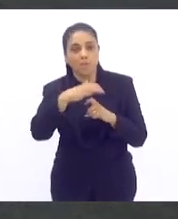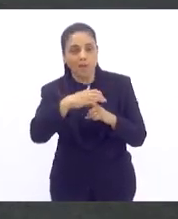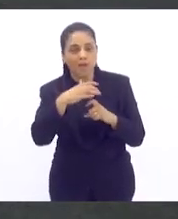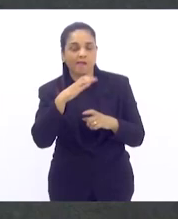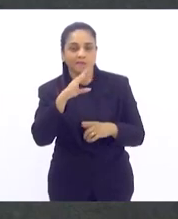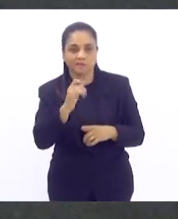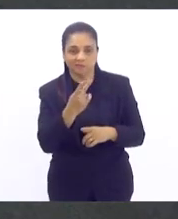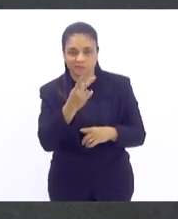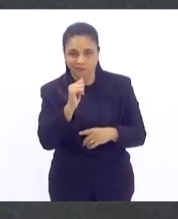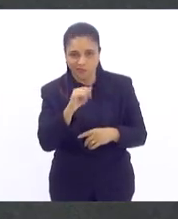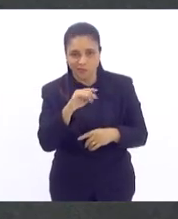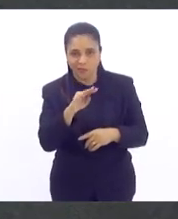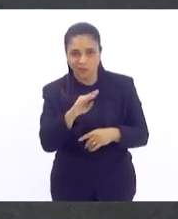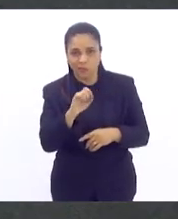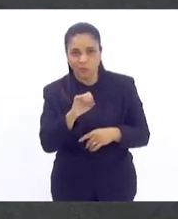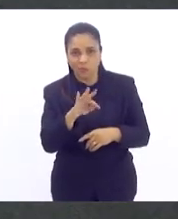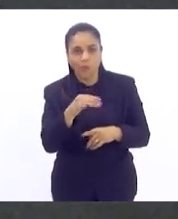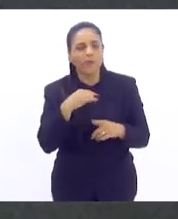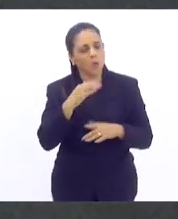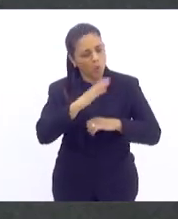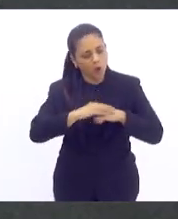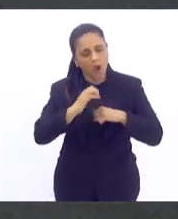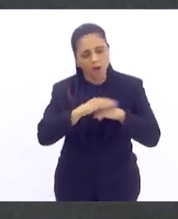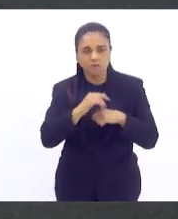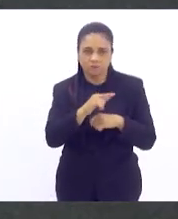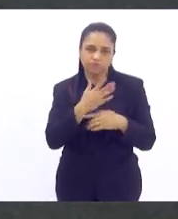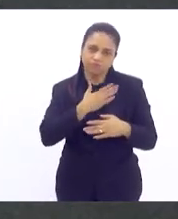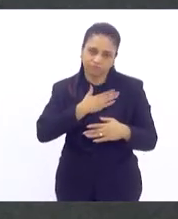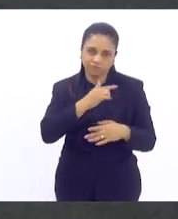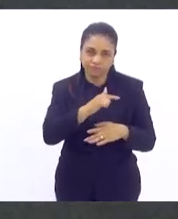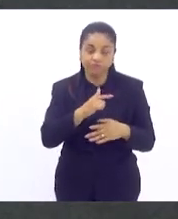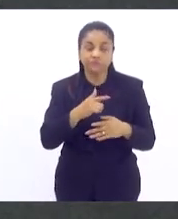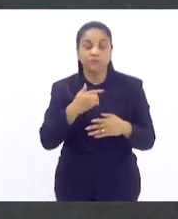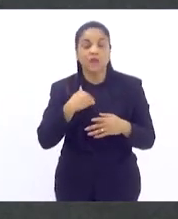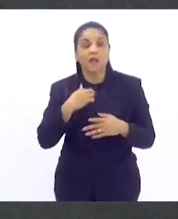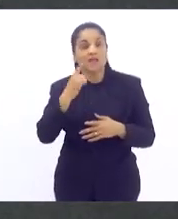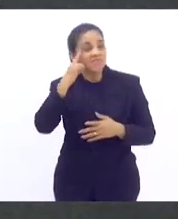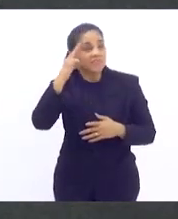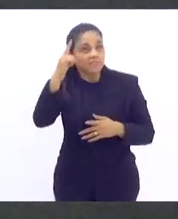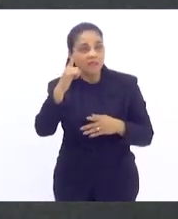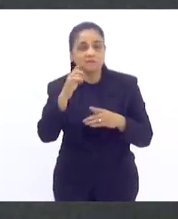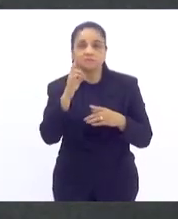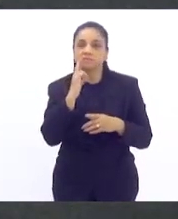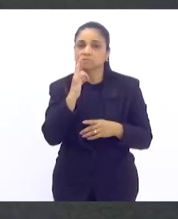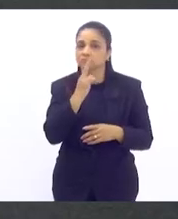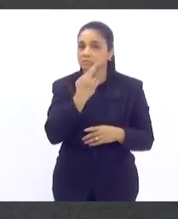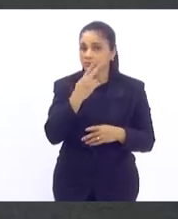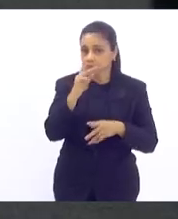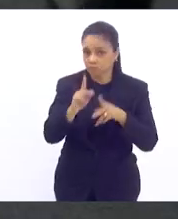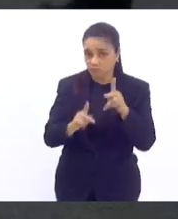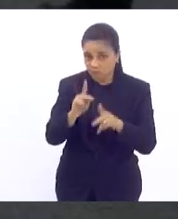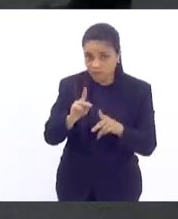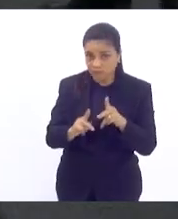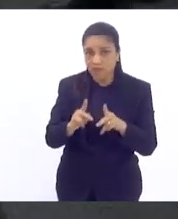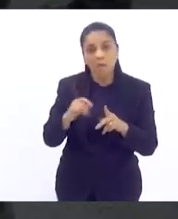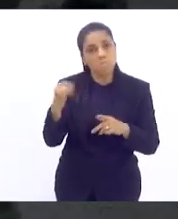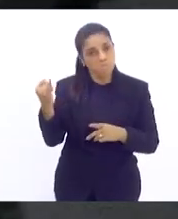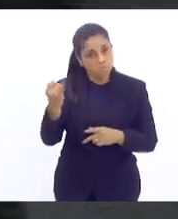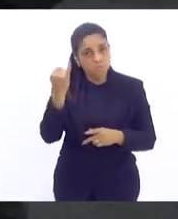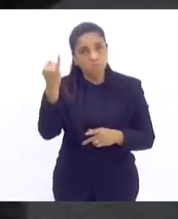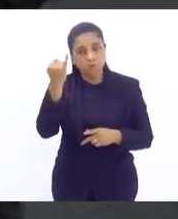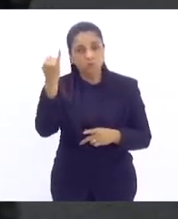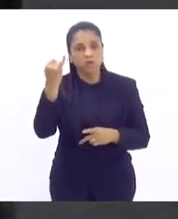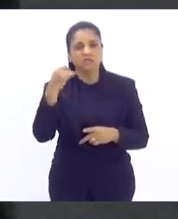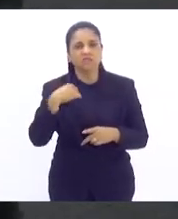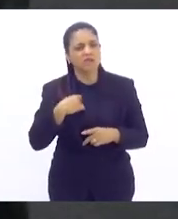e então temos um carinho. Eu queria dizer que essa ideia do restaurante popular é uma ideia muito importante, tem gente que diz que isso é